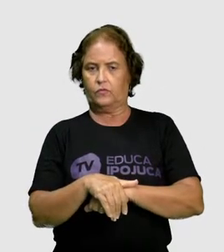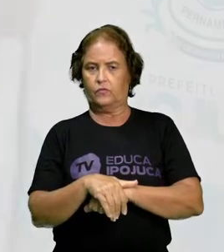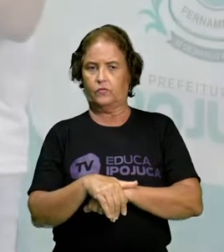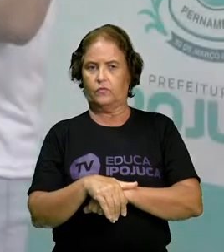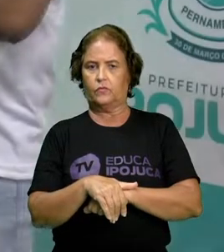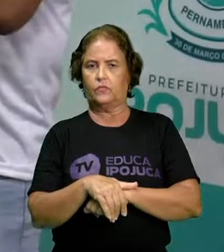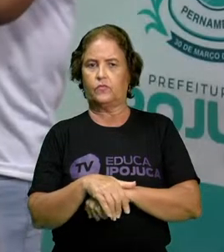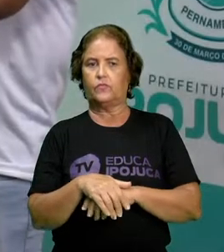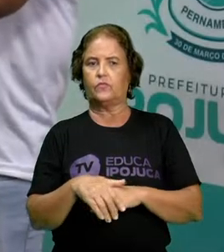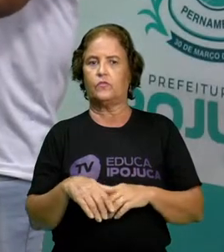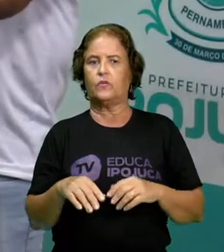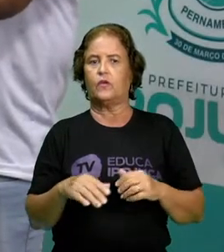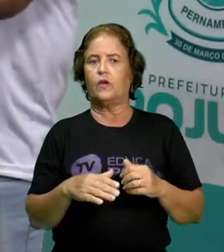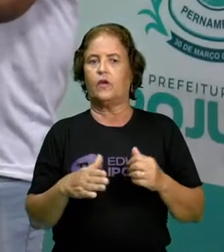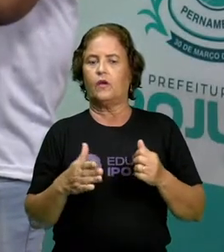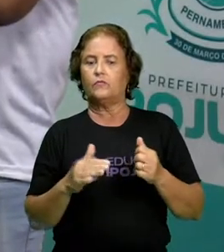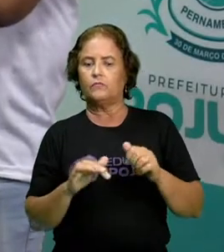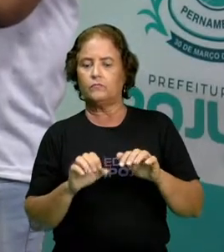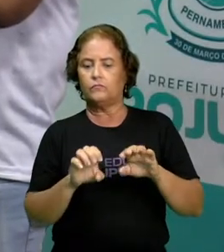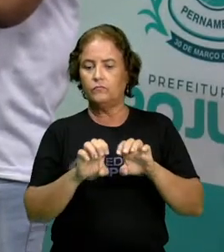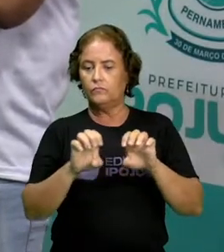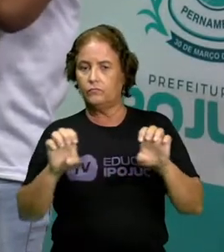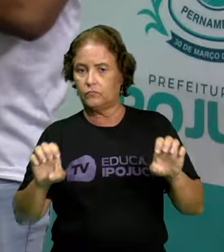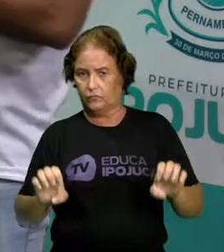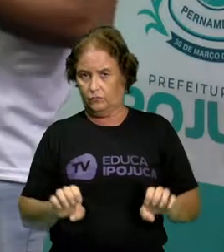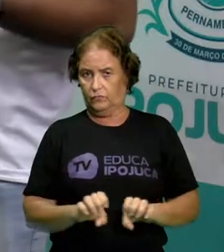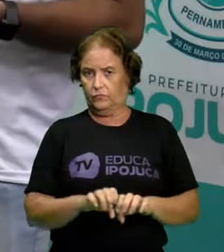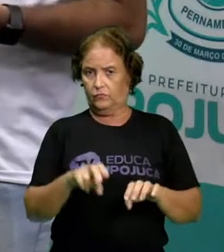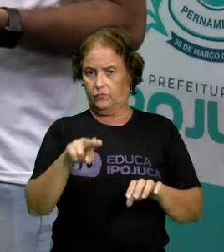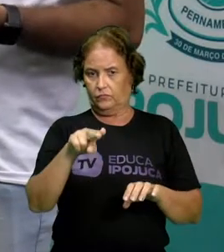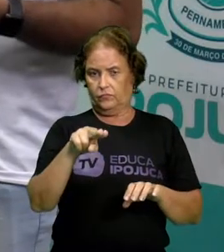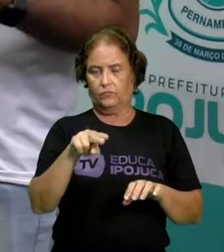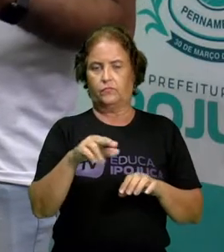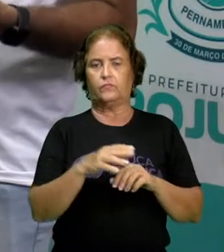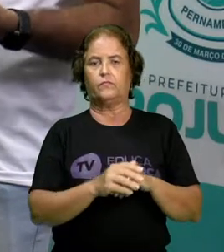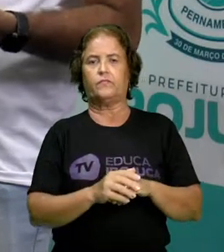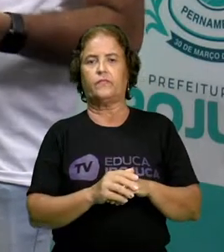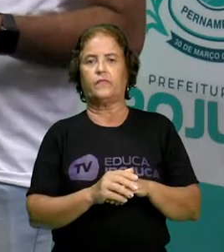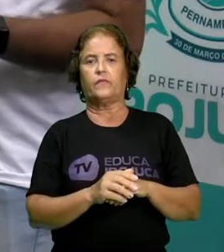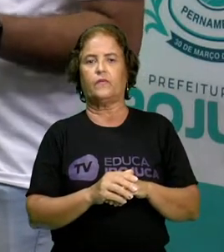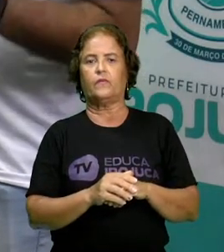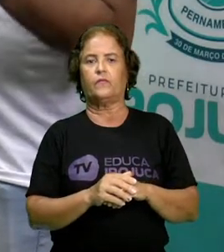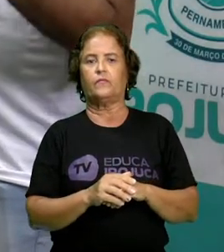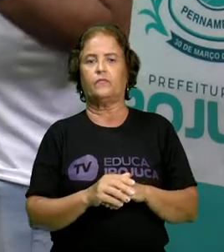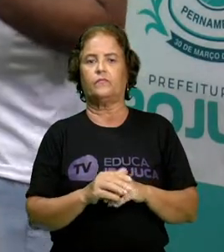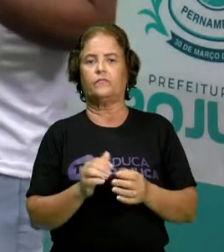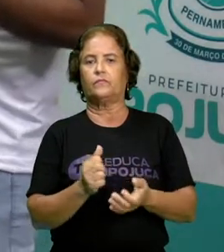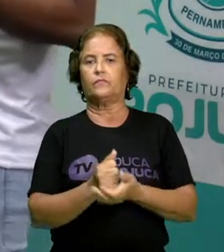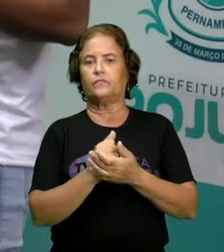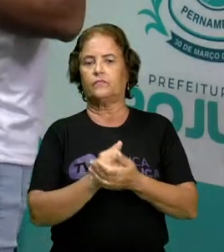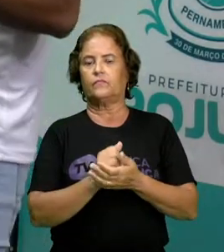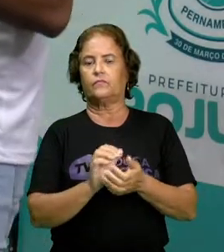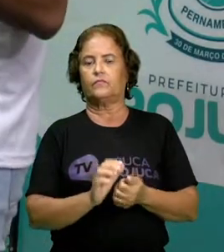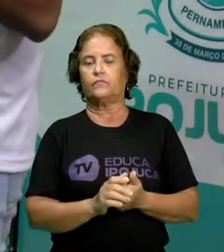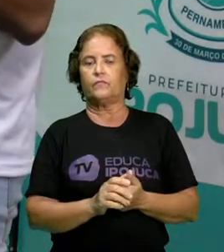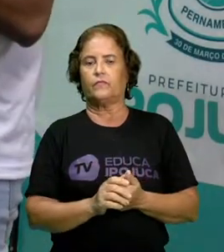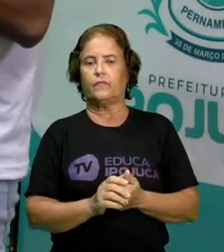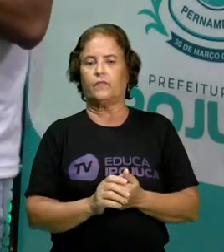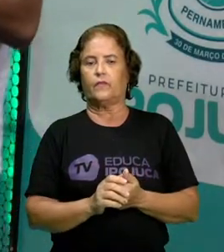das frases na forma afirmativa com o auxiliar, Will. Então, como que nós vamos